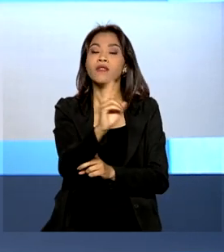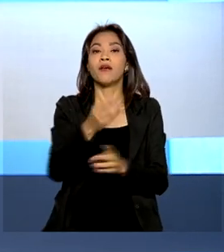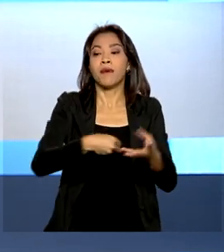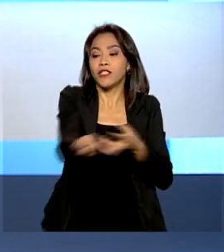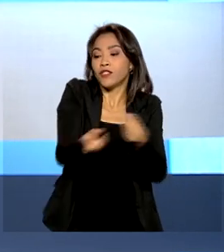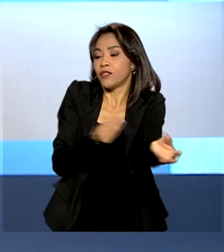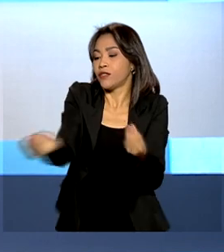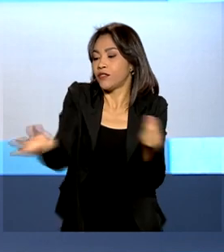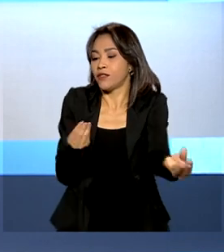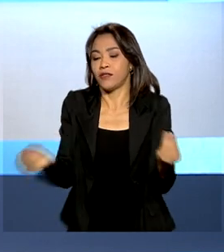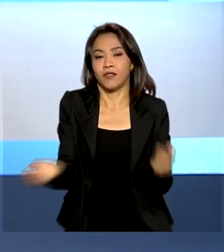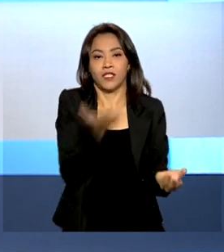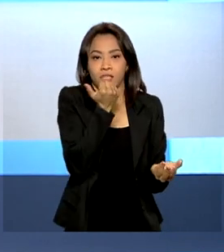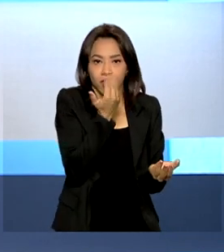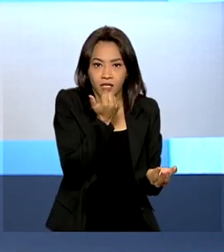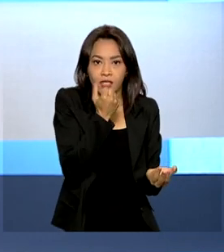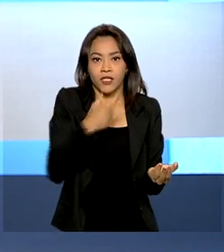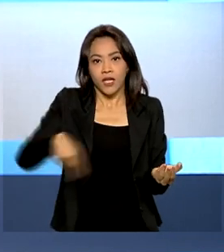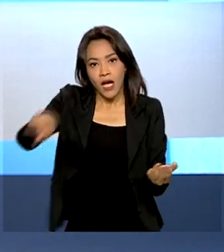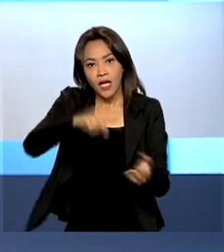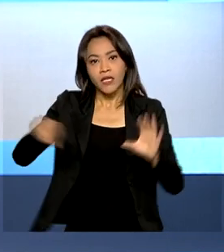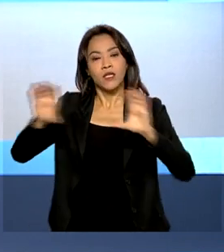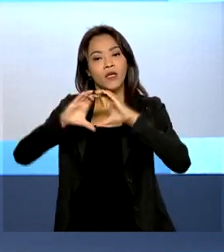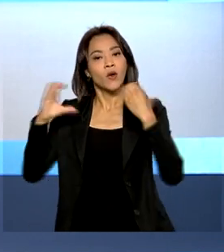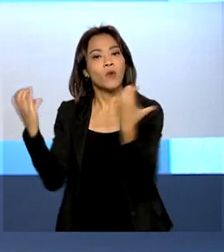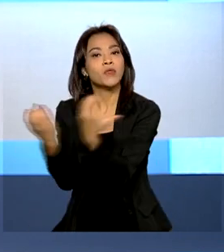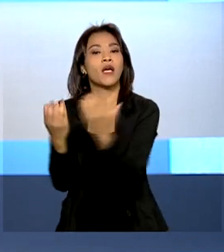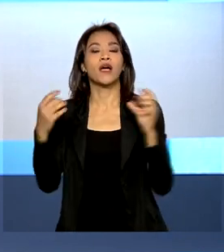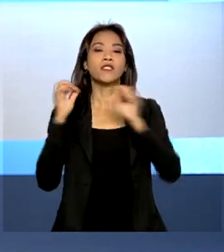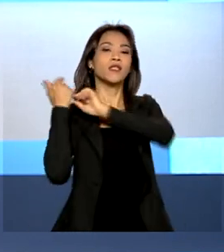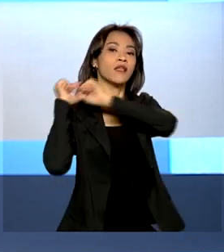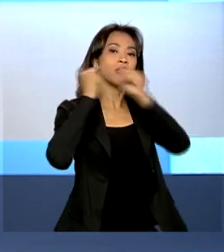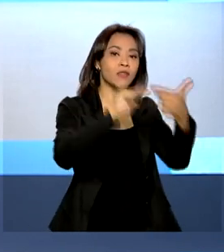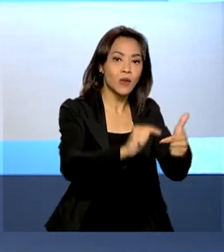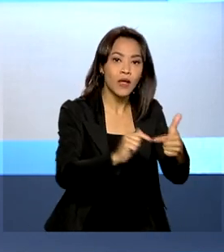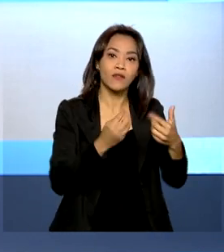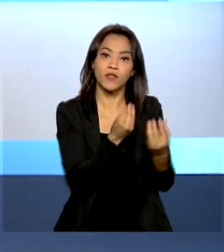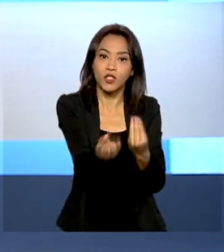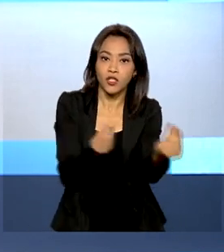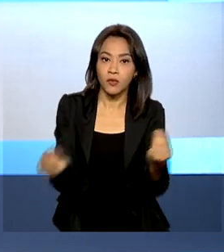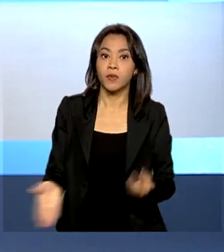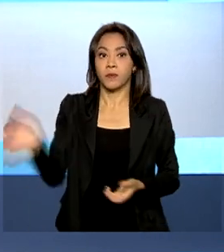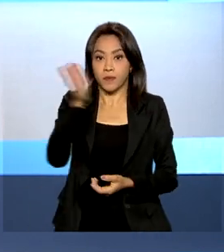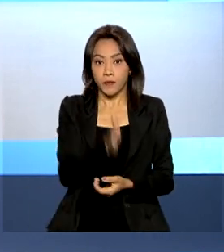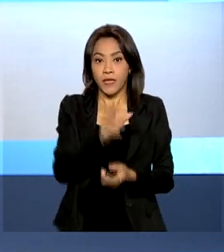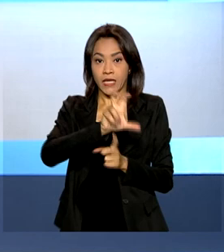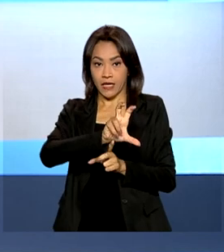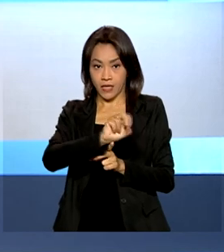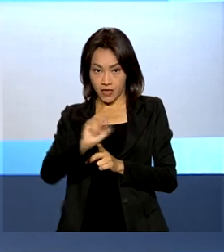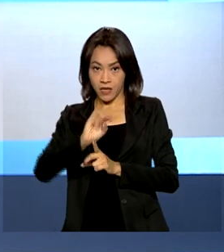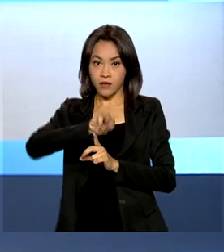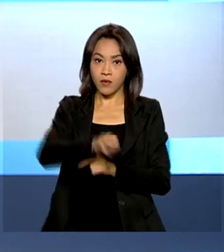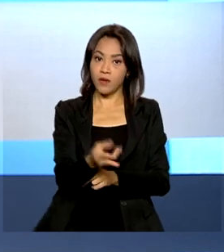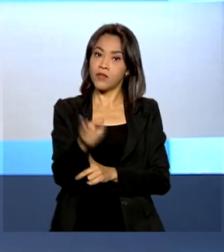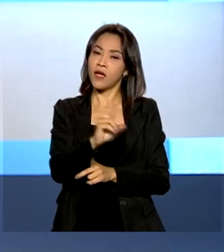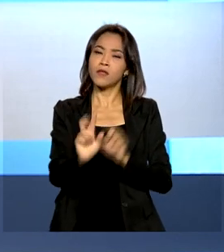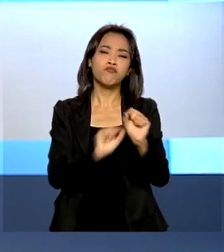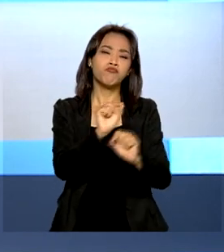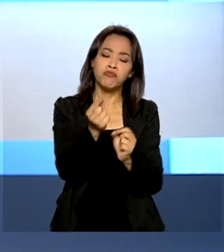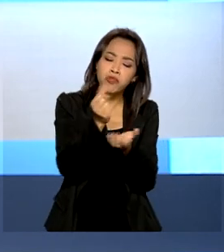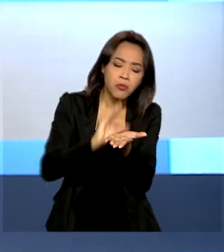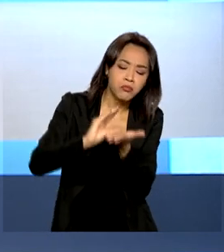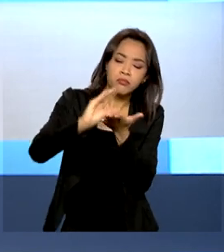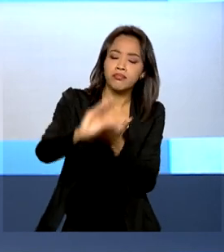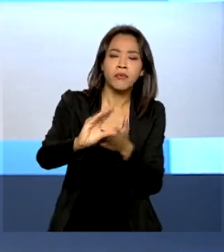de alimentos a grupos populacionais tradicionais e específicos. E 500 milhões de reais serão destinados à